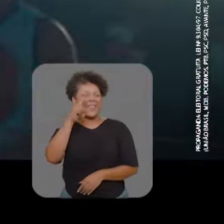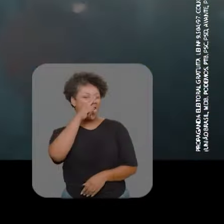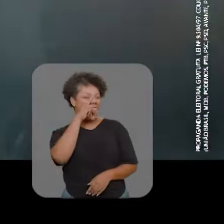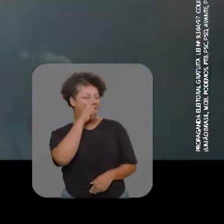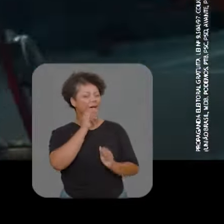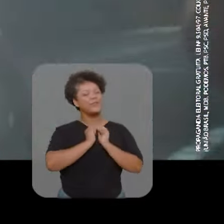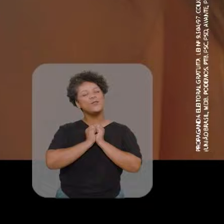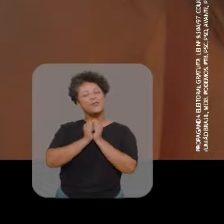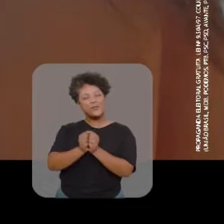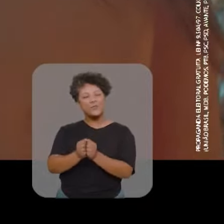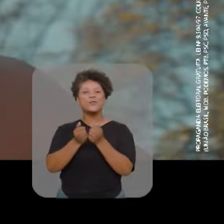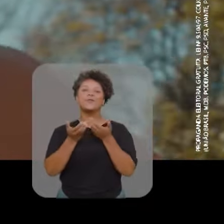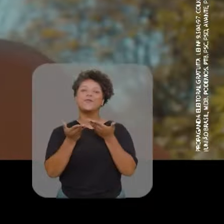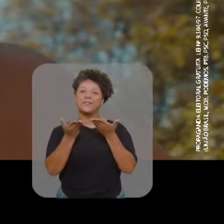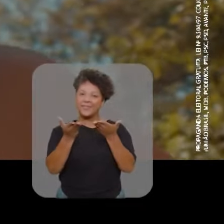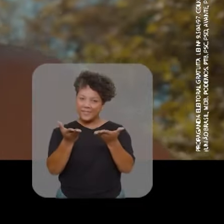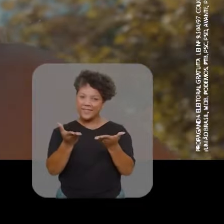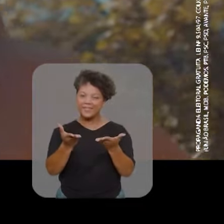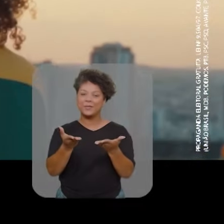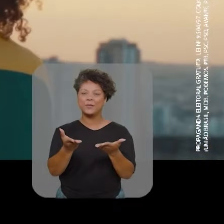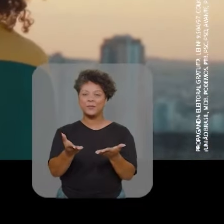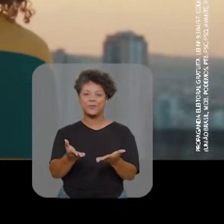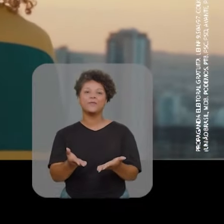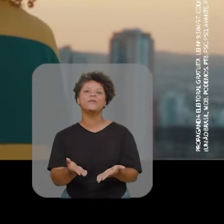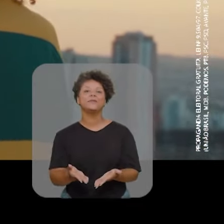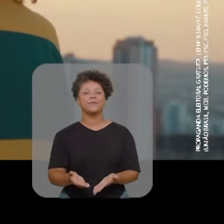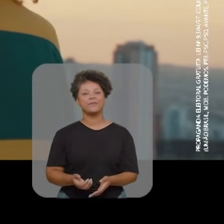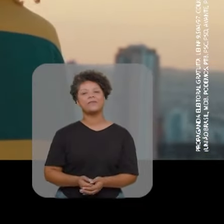Ganhado por você